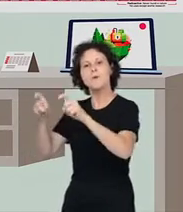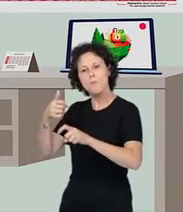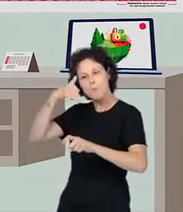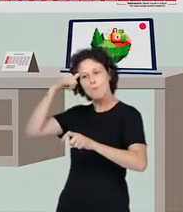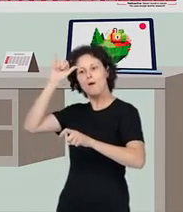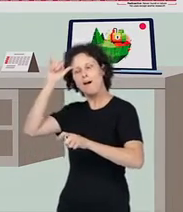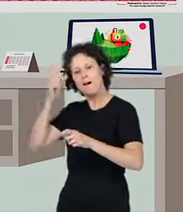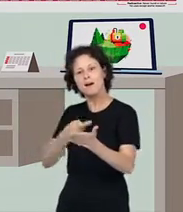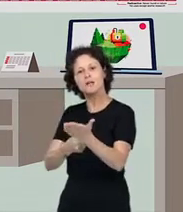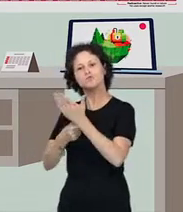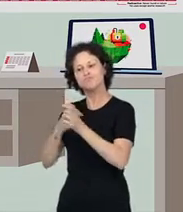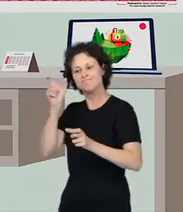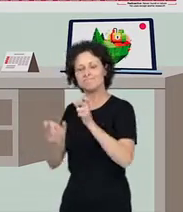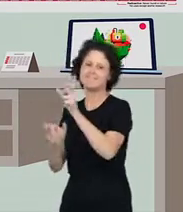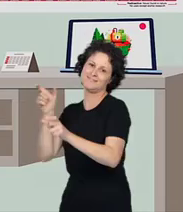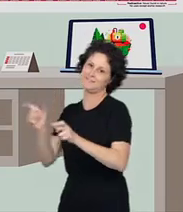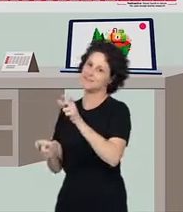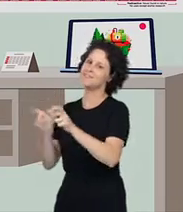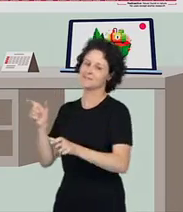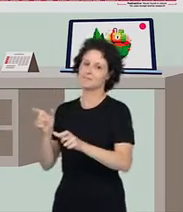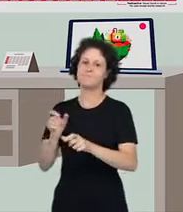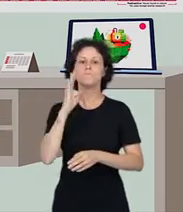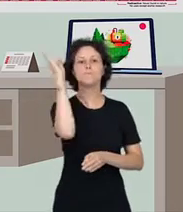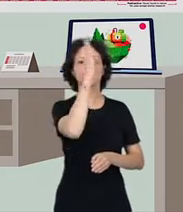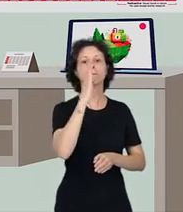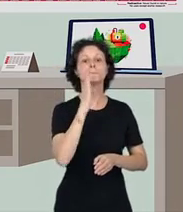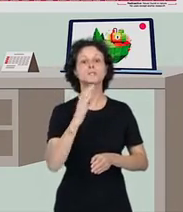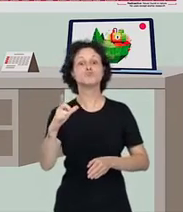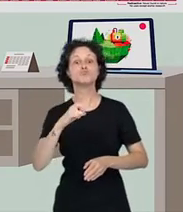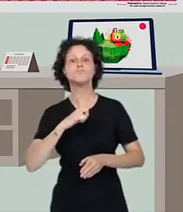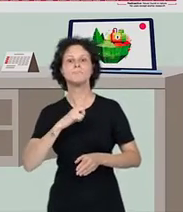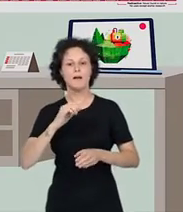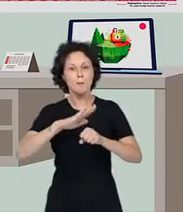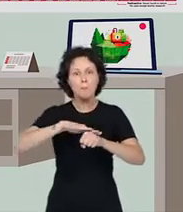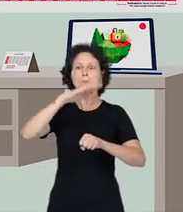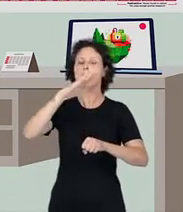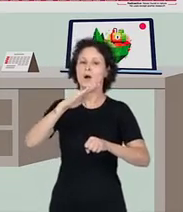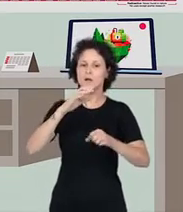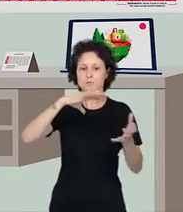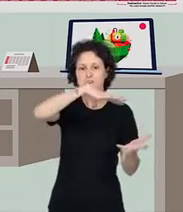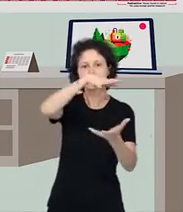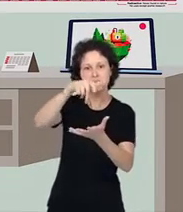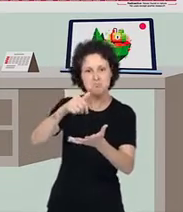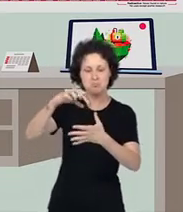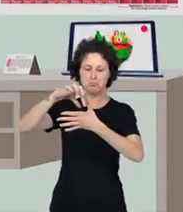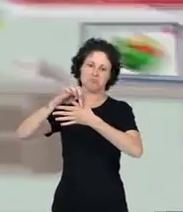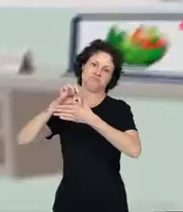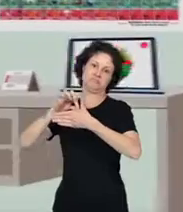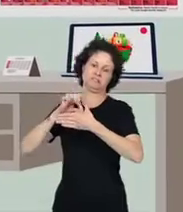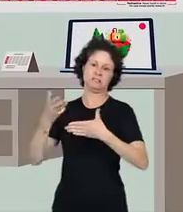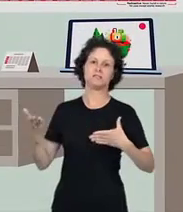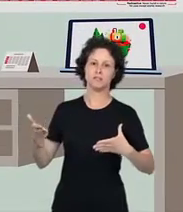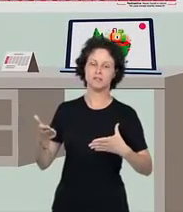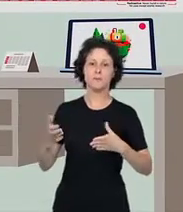importante para a grande parte da humanidade. Falando em gado, o Brasil é considerado o maior exportador de carne bovina do mundo.